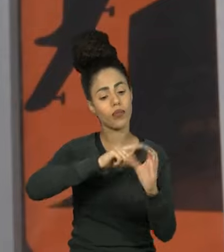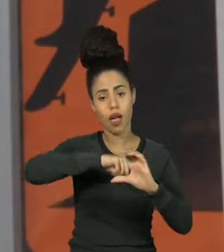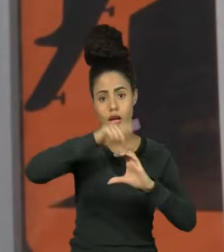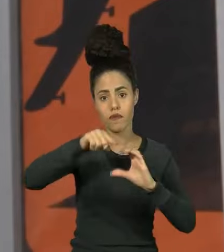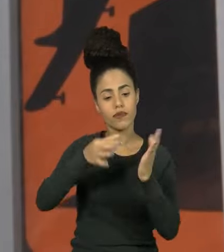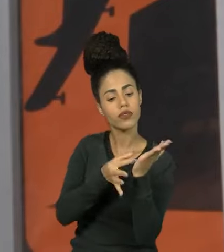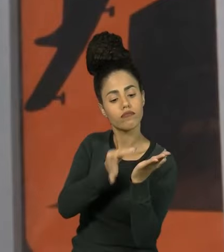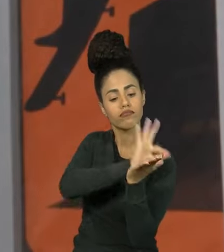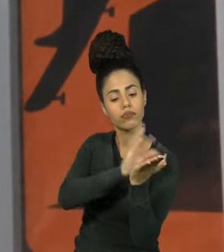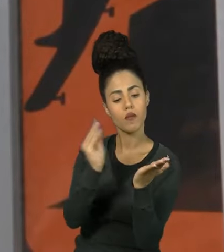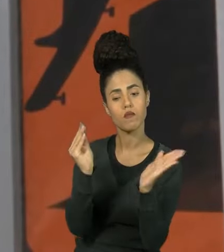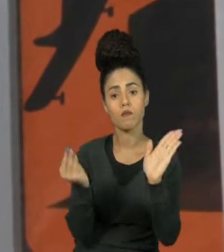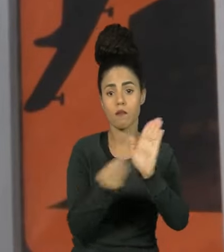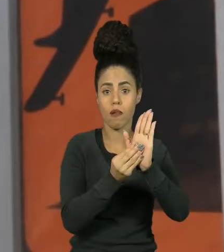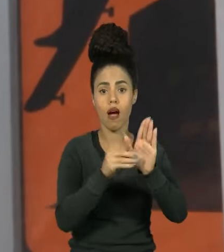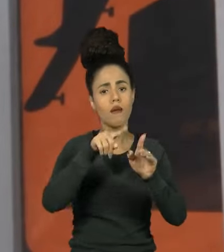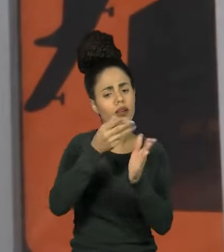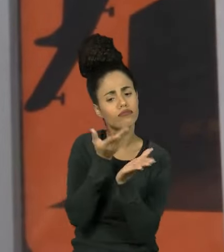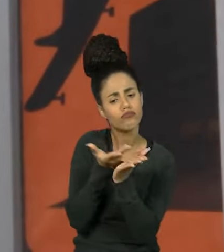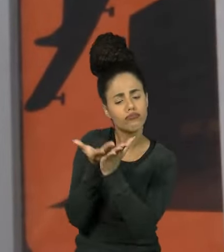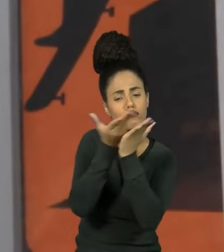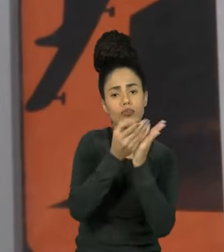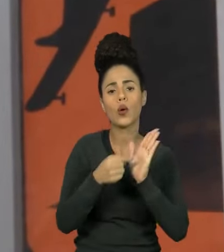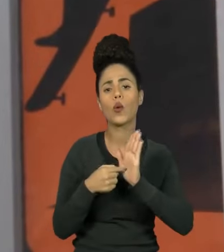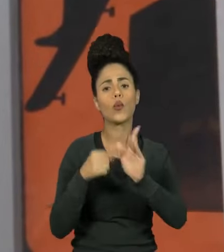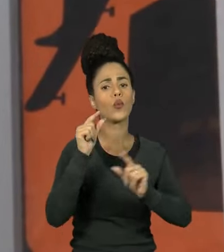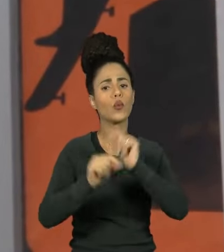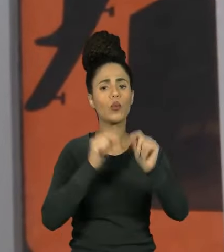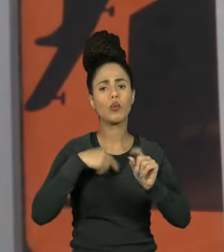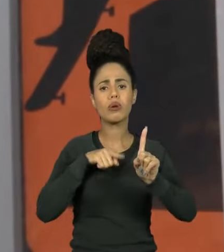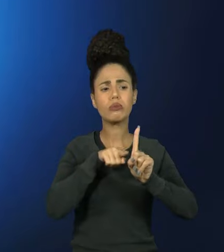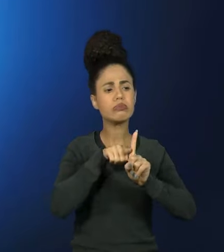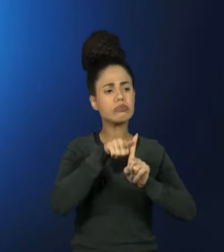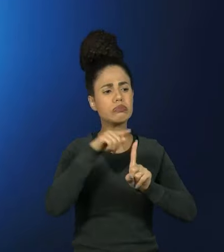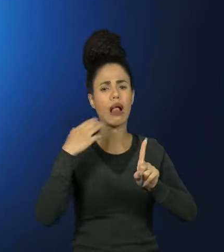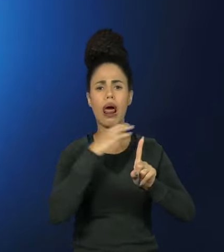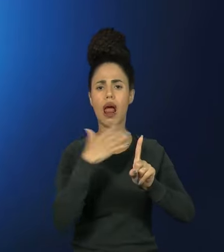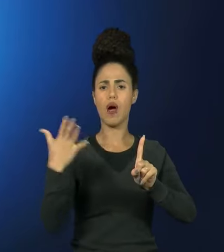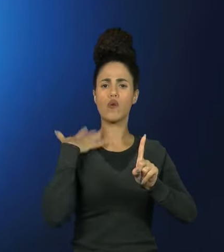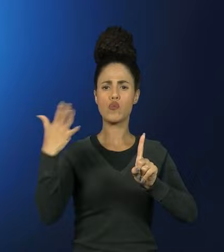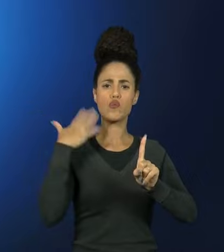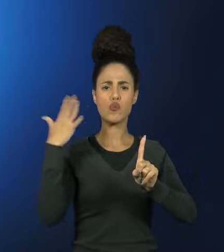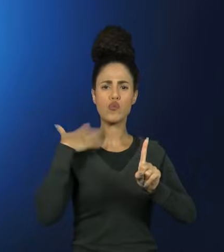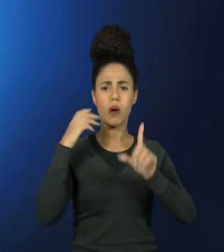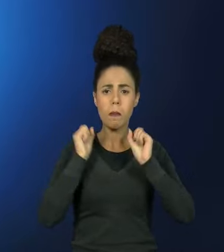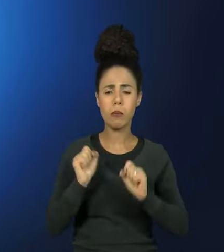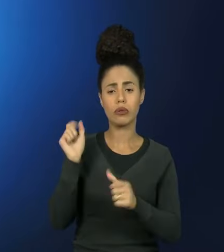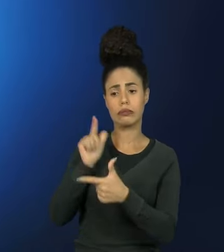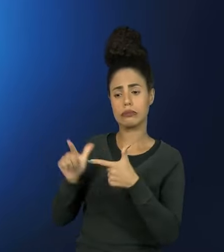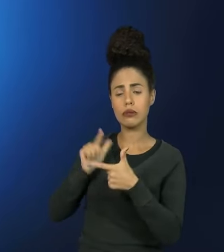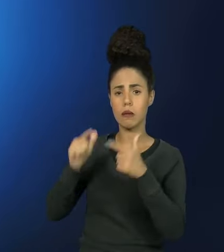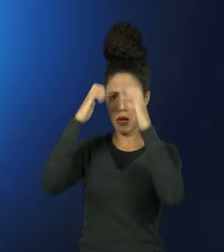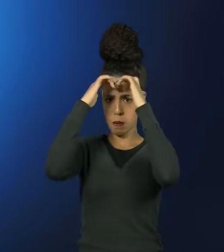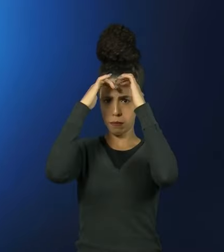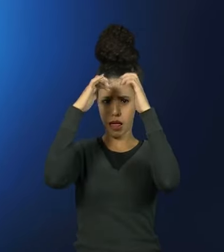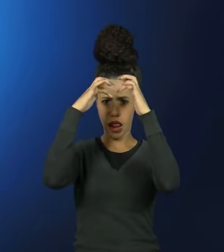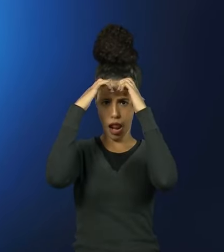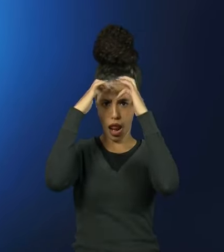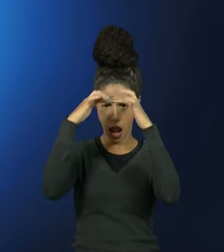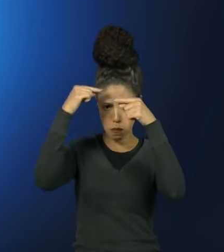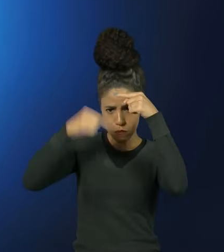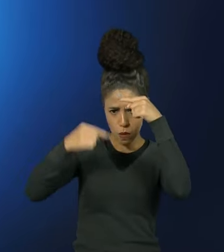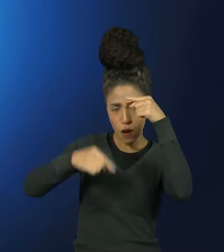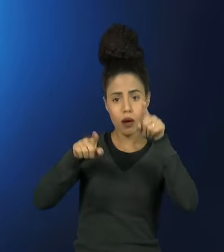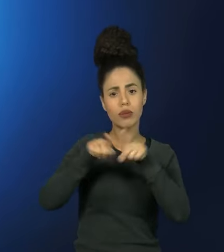Lancet. Esse estudo indica que as ondas de calor podem agravar distúrbios neurológicos.